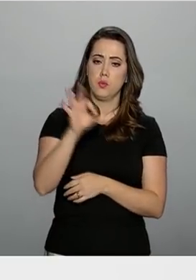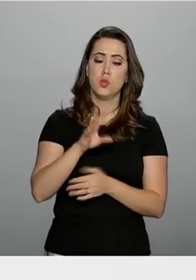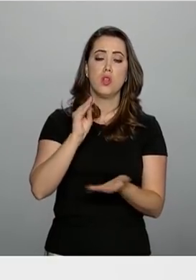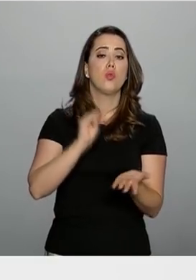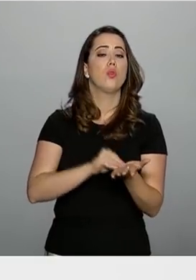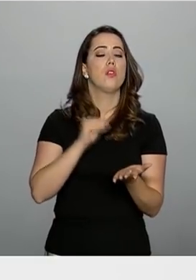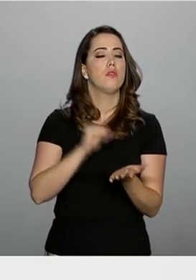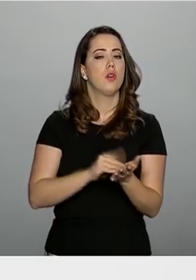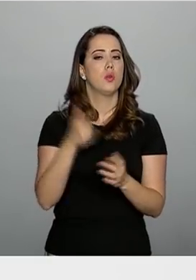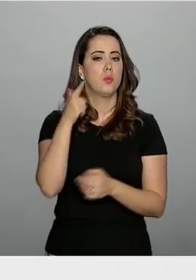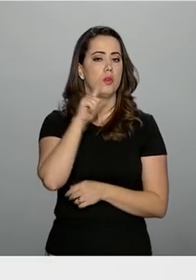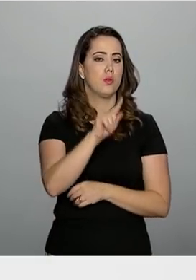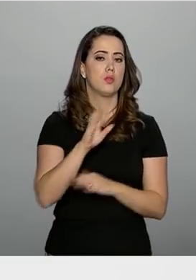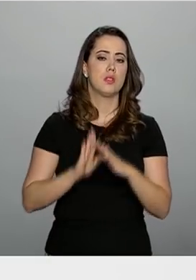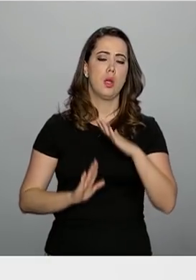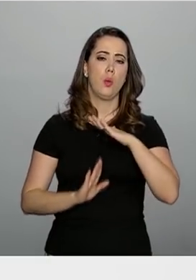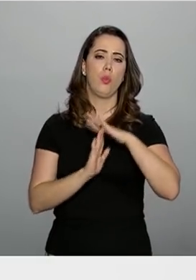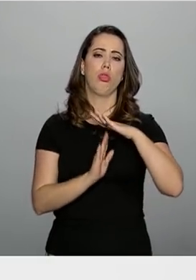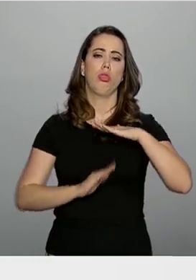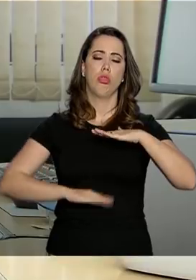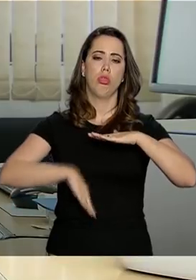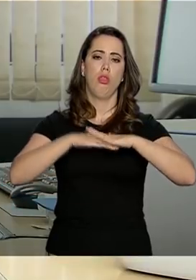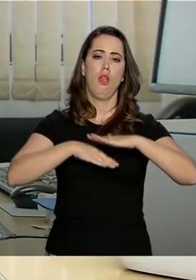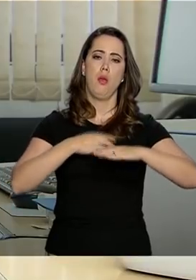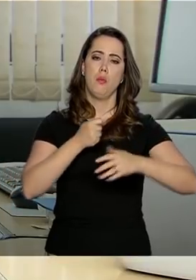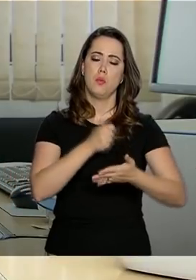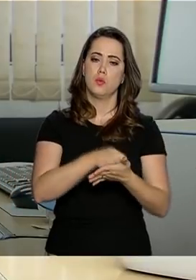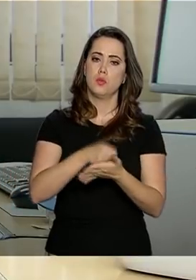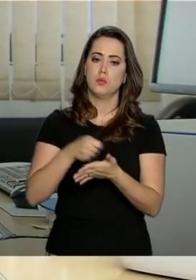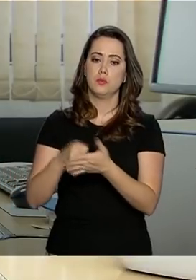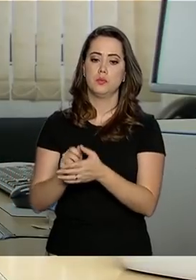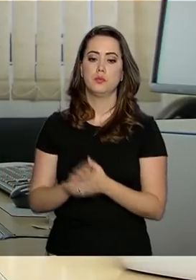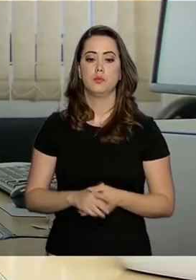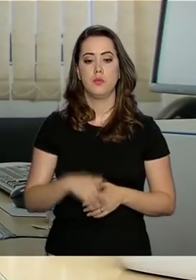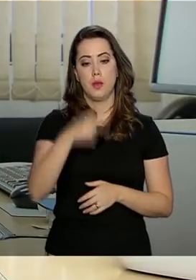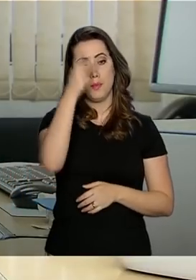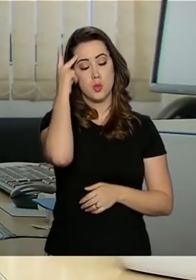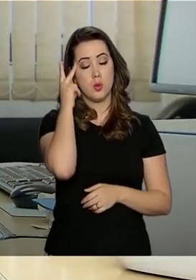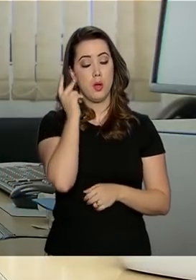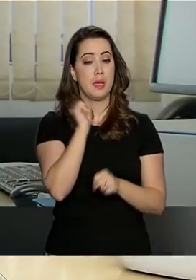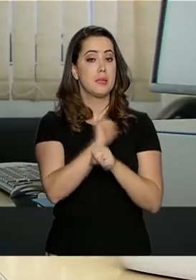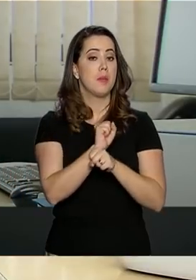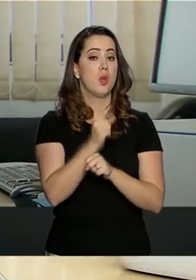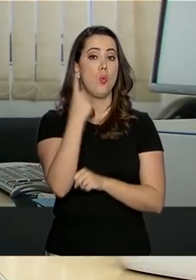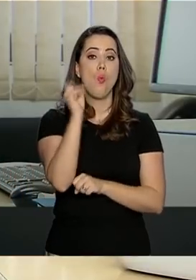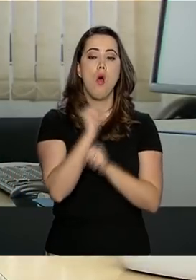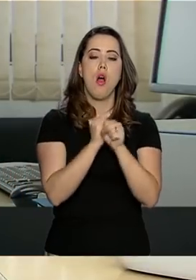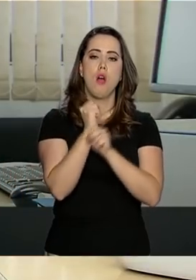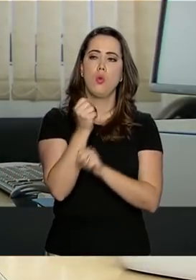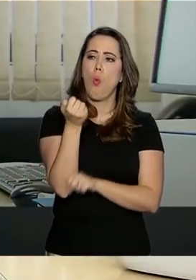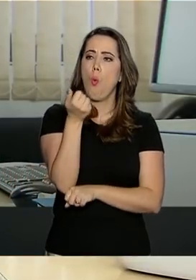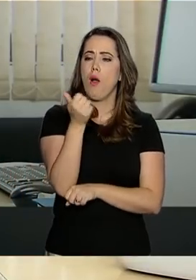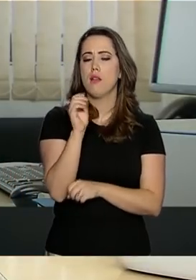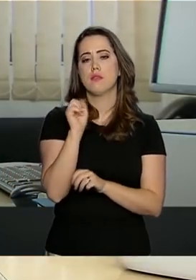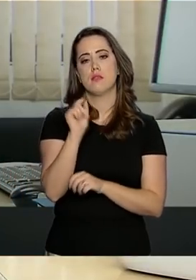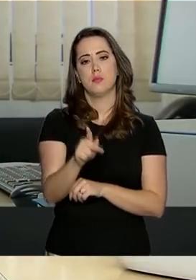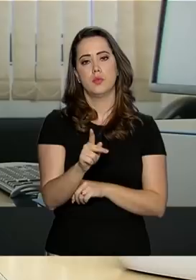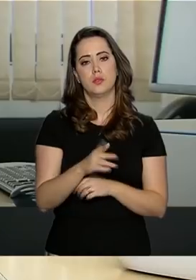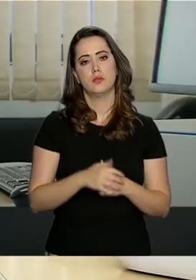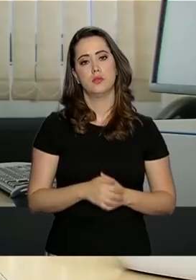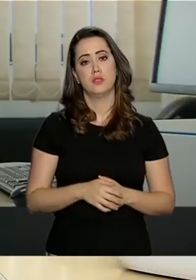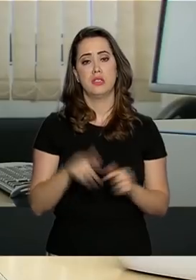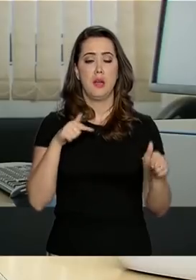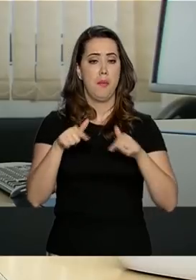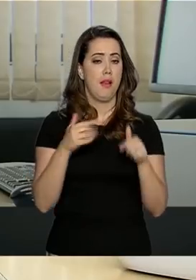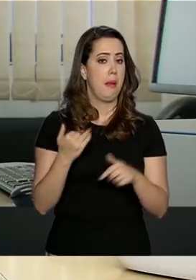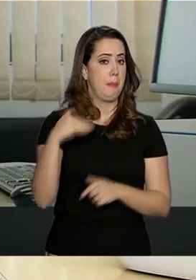falta para atingir o tempo de contribuição. Uma pessoa que está há um ano de se aposentar, qual vai ser o grande custo para ele? Trabalhar mais meio